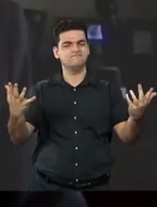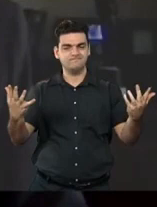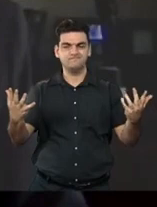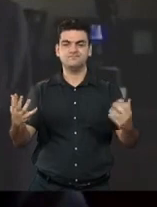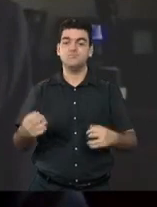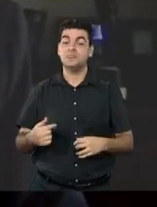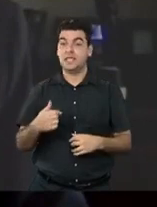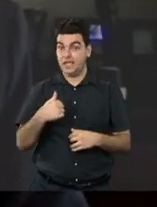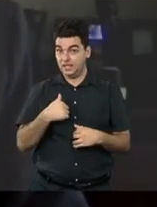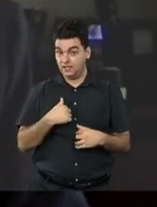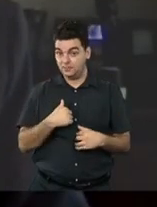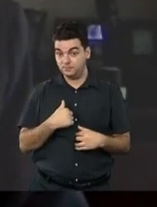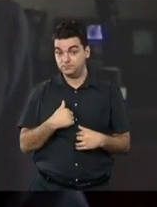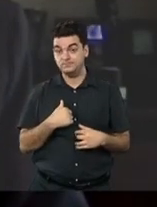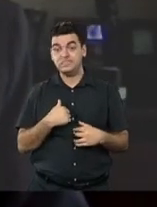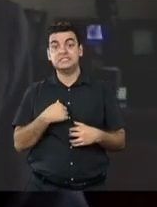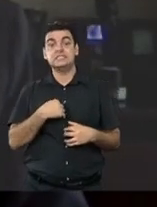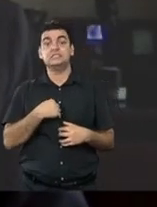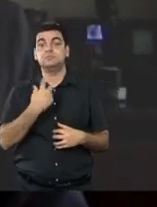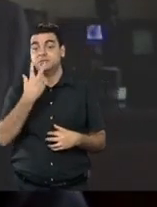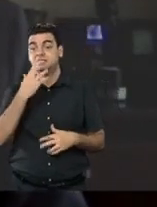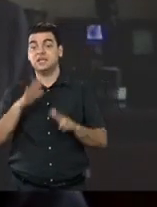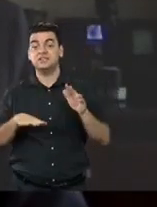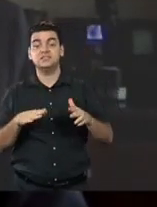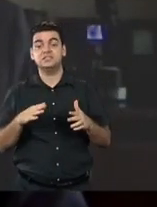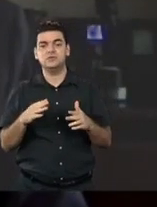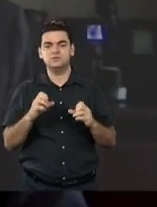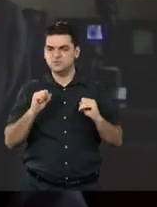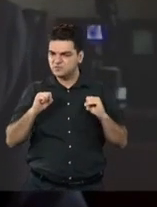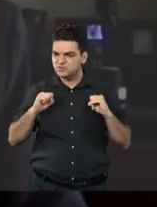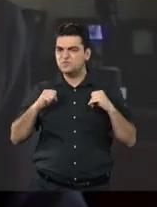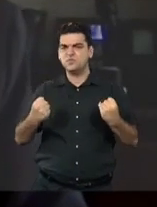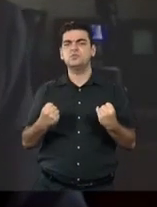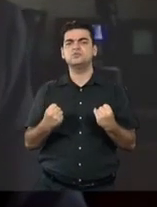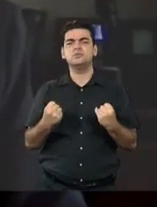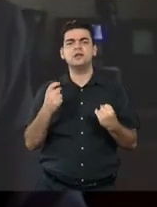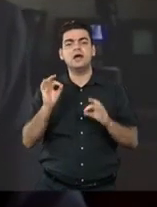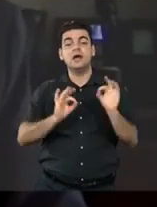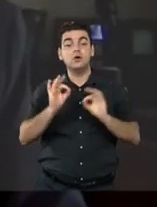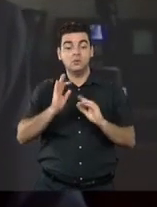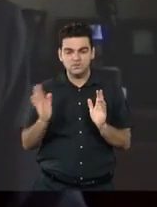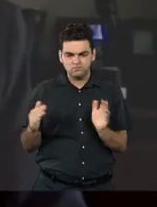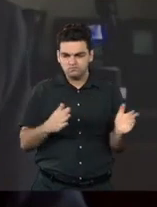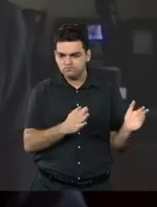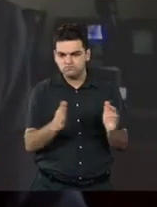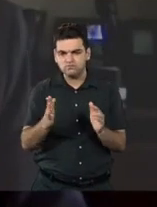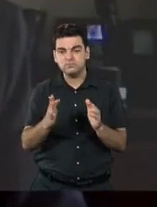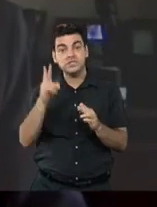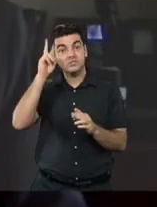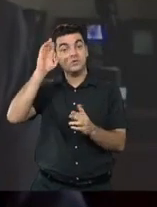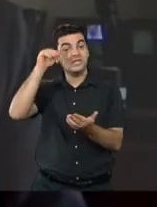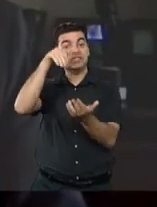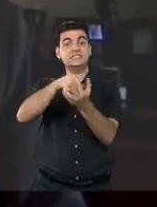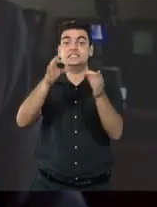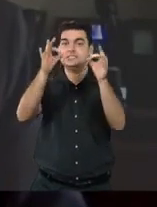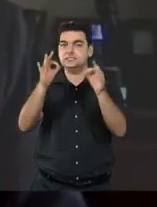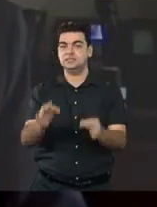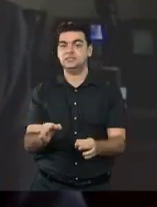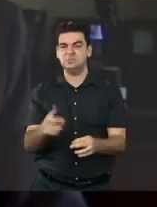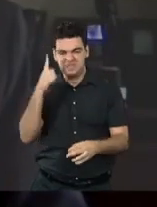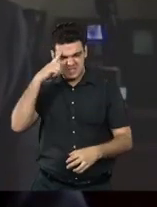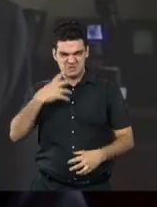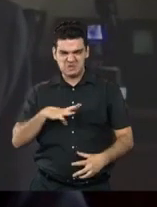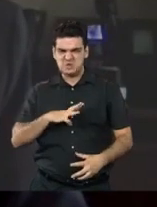indignação para empurrar a história na direção certa, mas também não pode ter amargura, porque senão a vida não fica